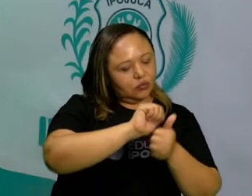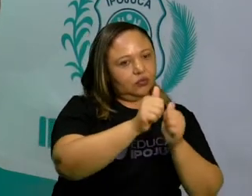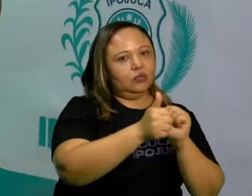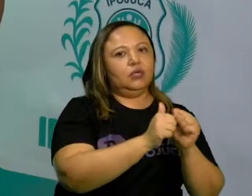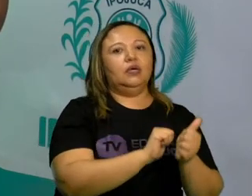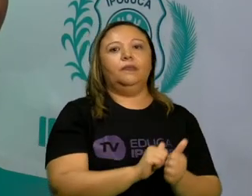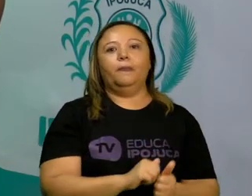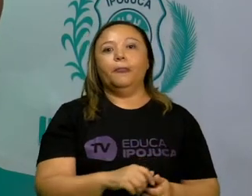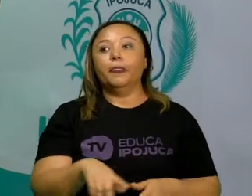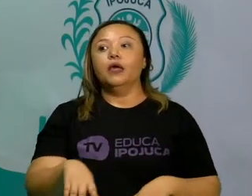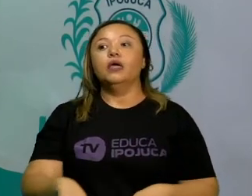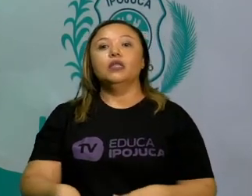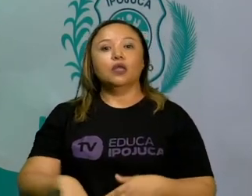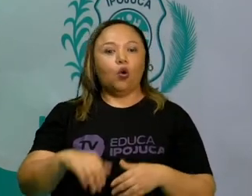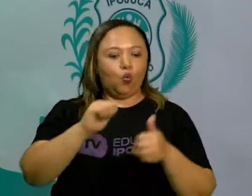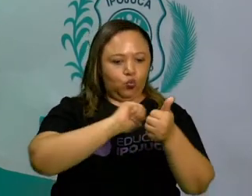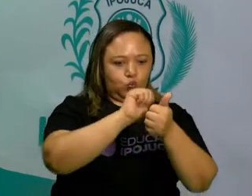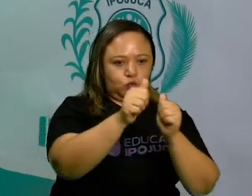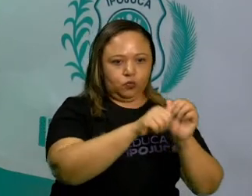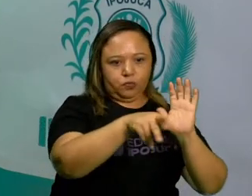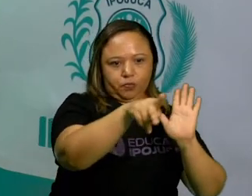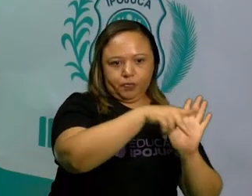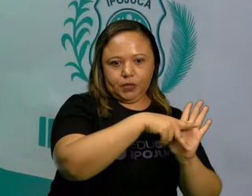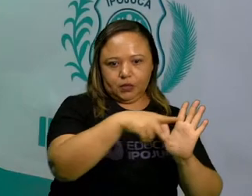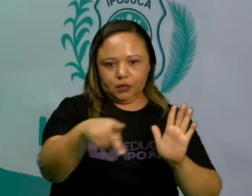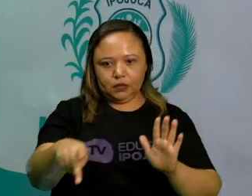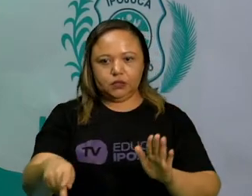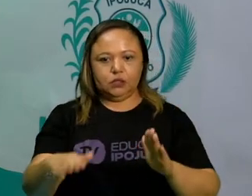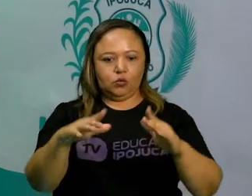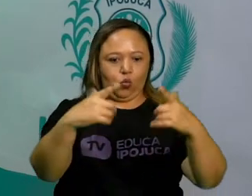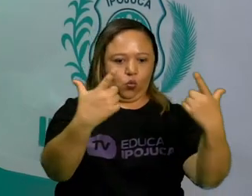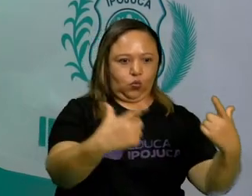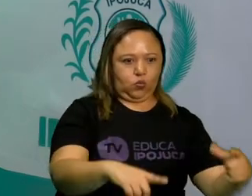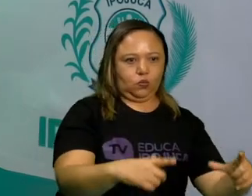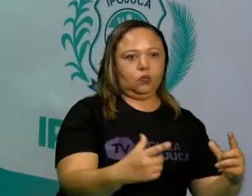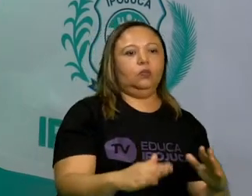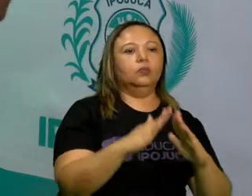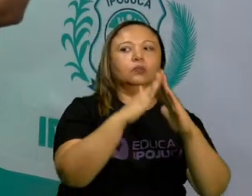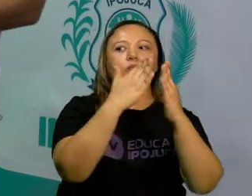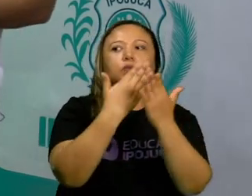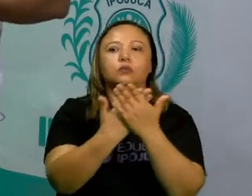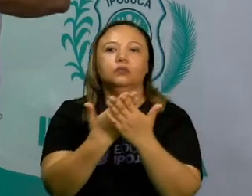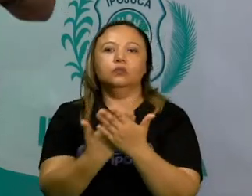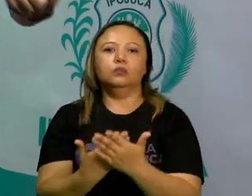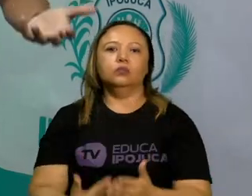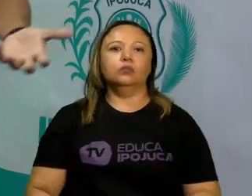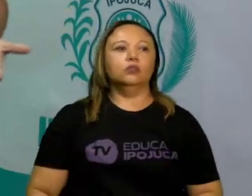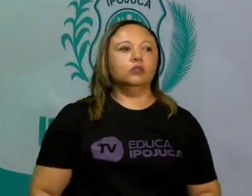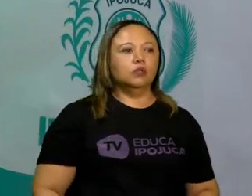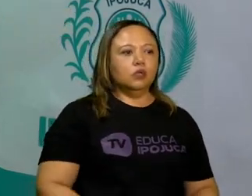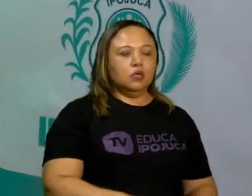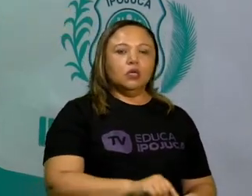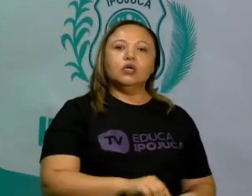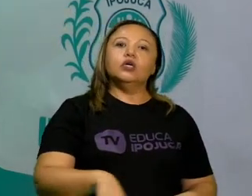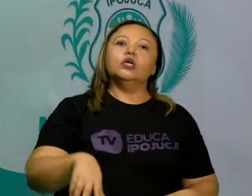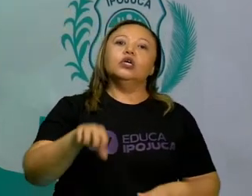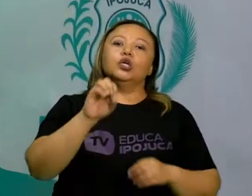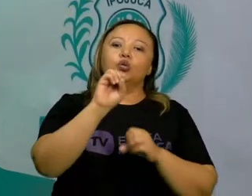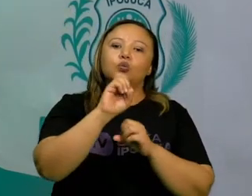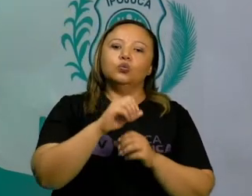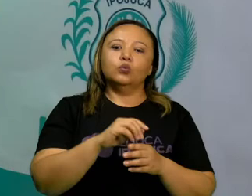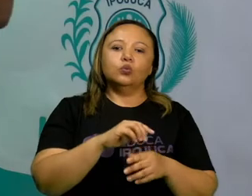educacionais. Seja ele, os ambientes educacionais formais, como a escola e as outras instituições de ensino,